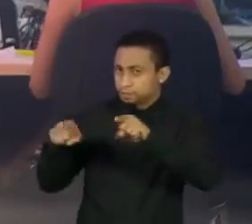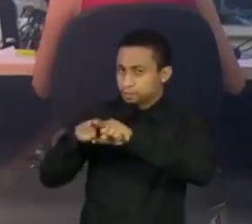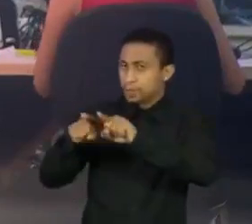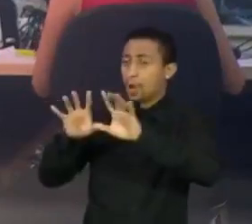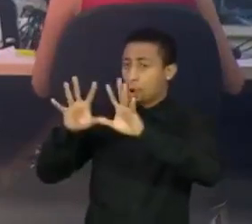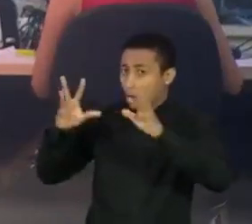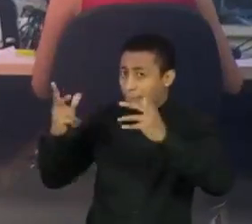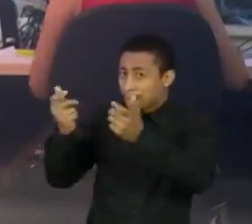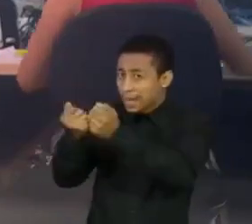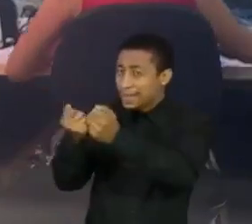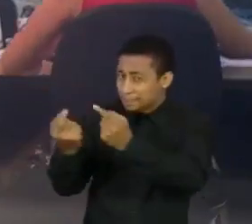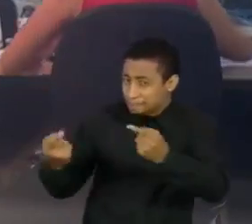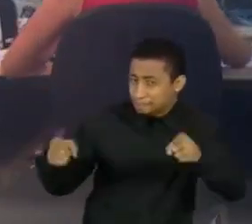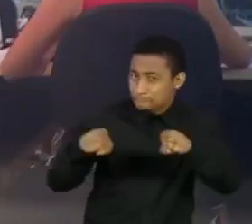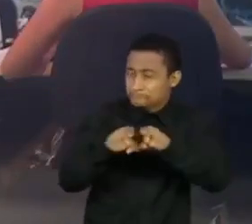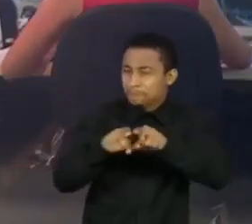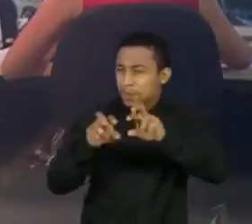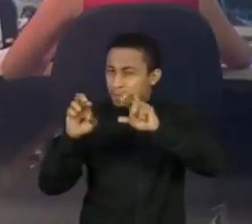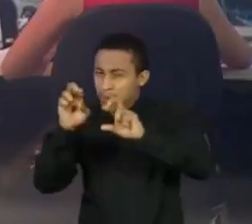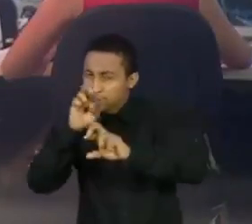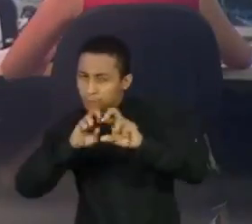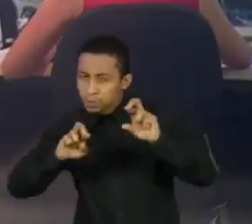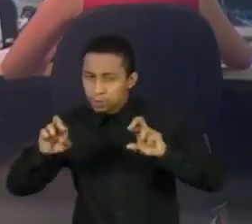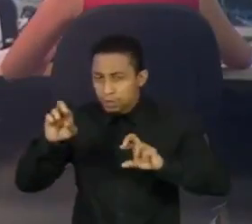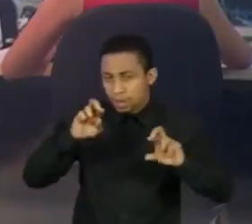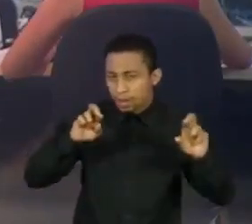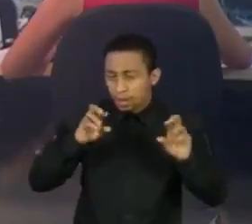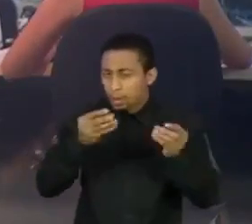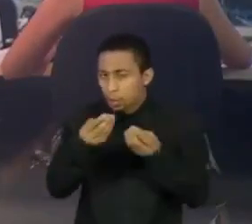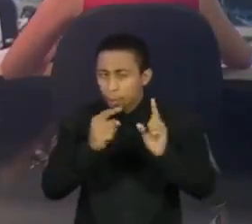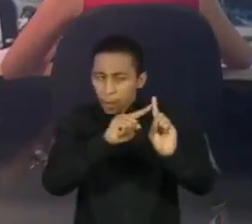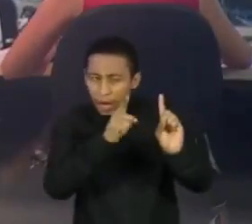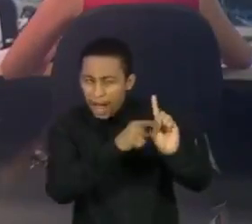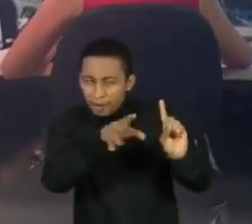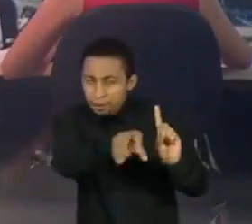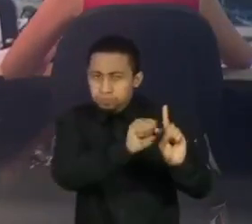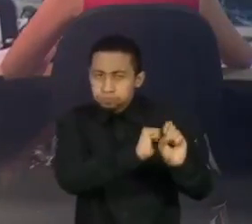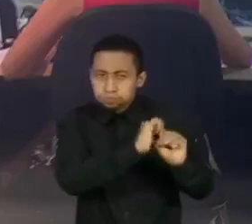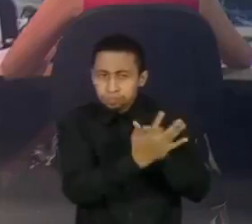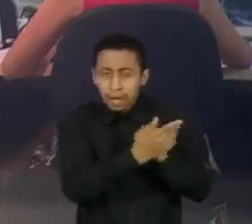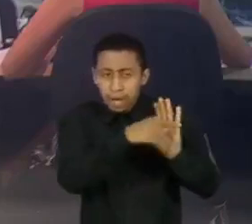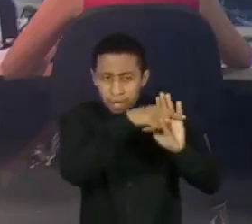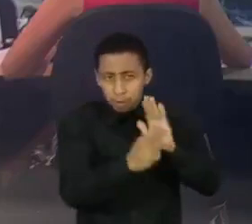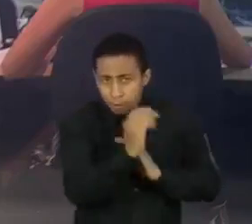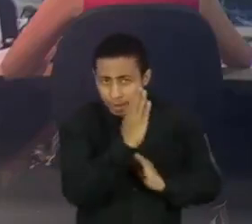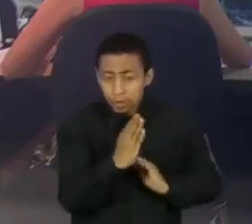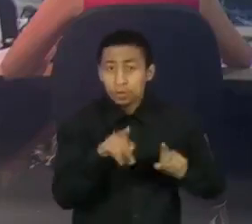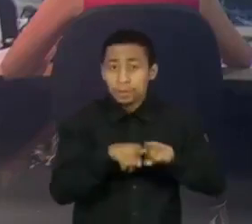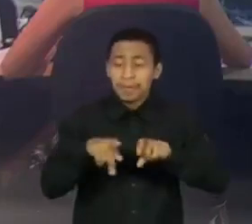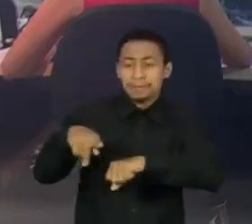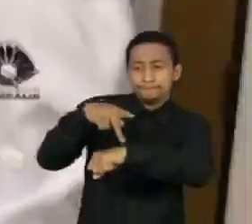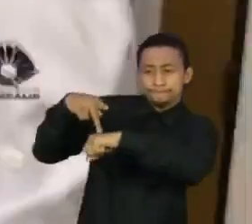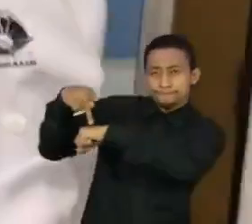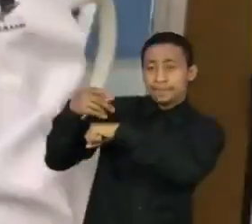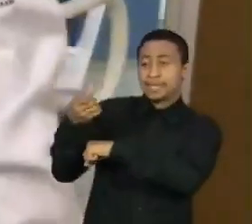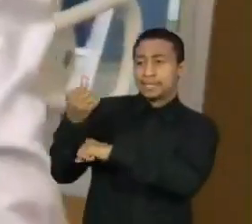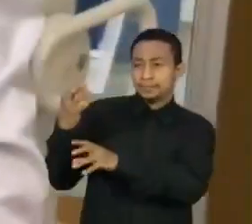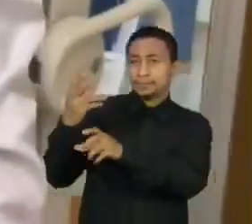Mundial de Saúde vai monitorar o impacto do coronavírus nas grávidas brasileiras e de mais seis países.